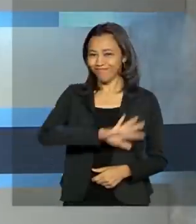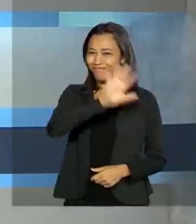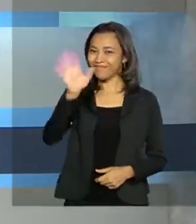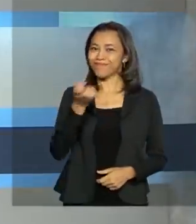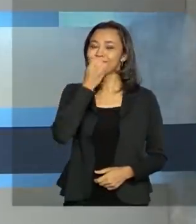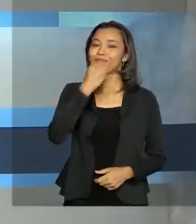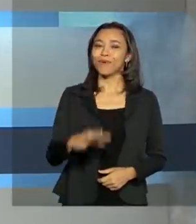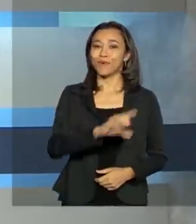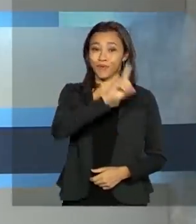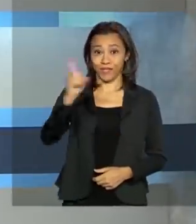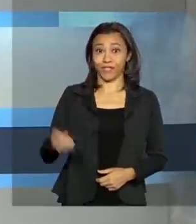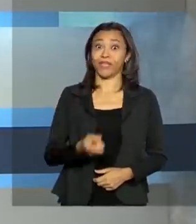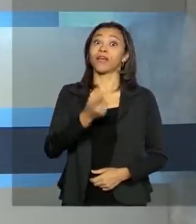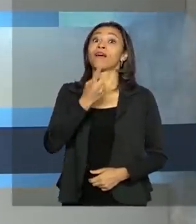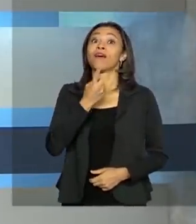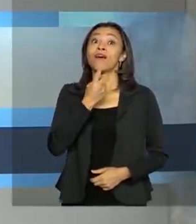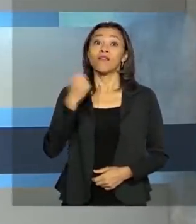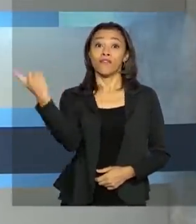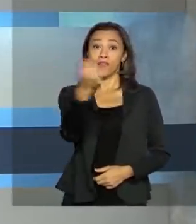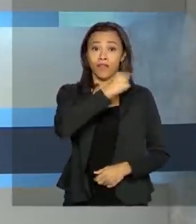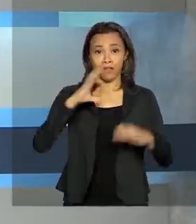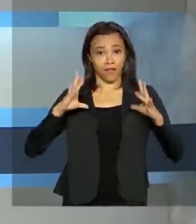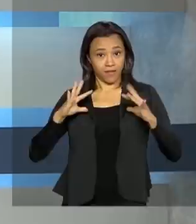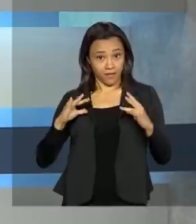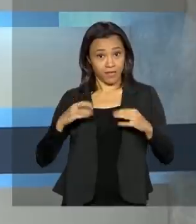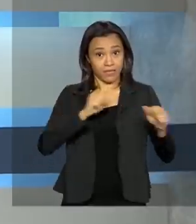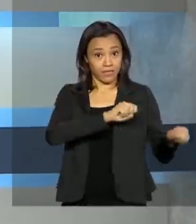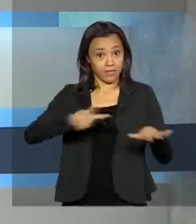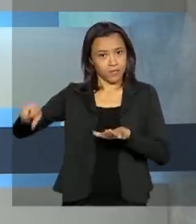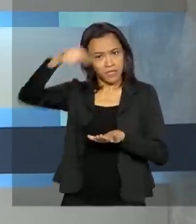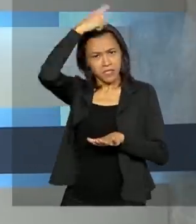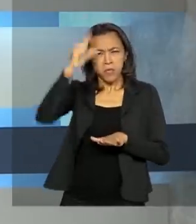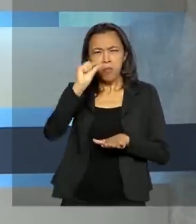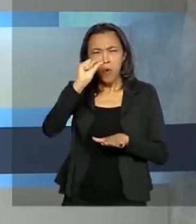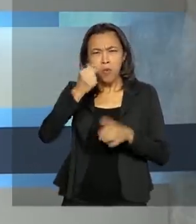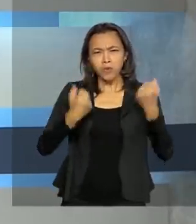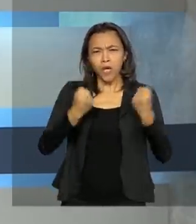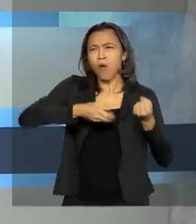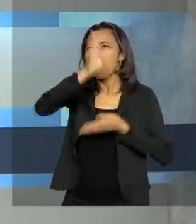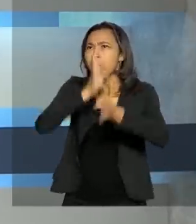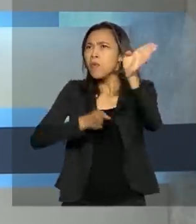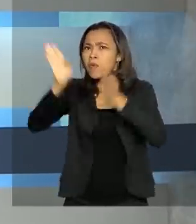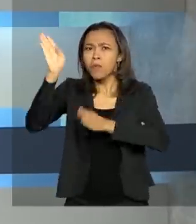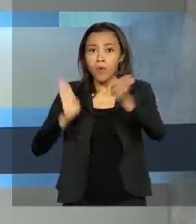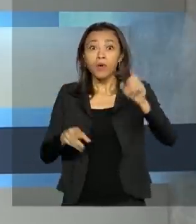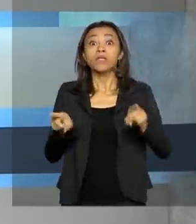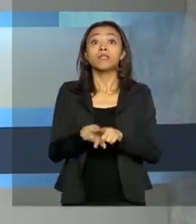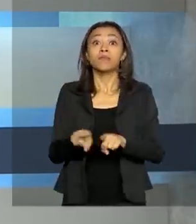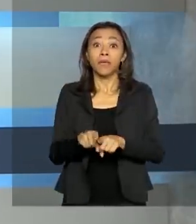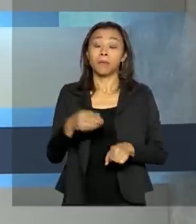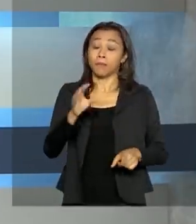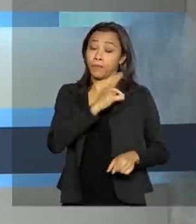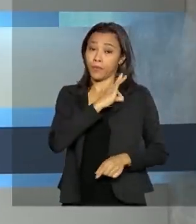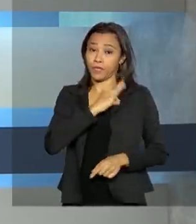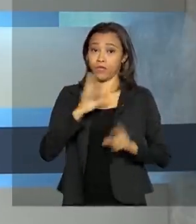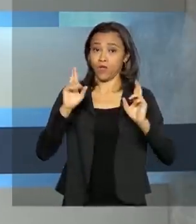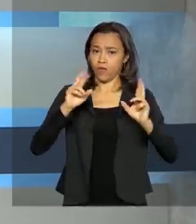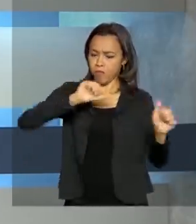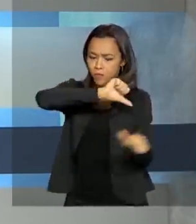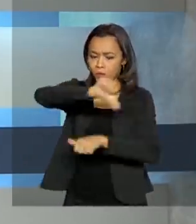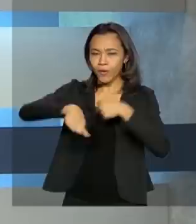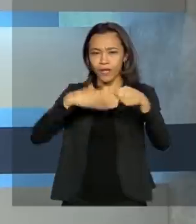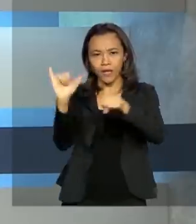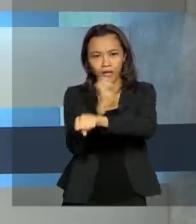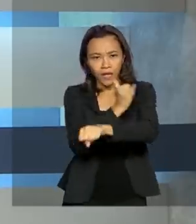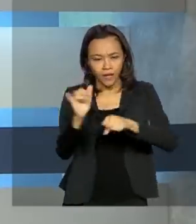Olá, bom dia. Feriado da Semana Santa é marcado por menos movimento nas estradas e Polícia Rodoviária Federal muda a estratégia